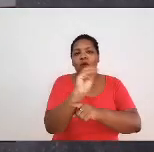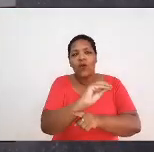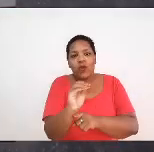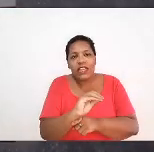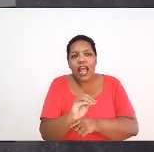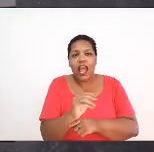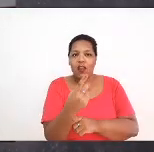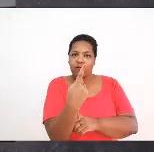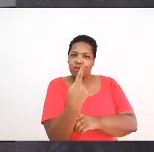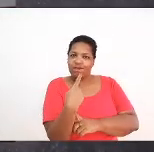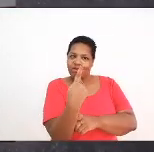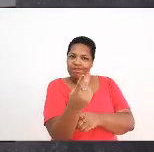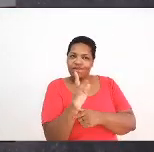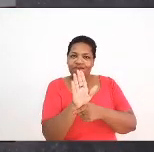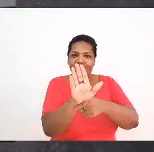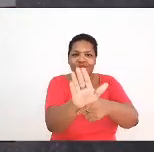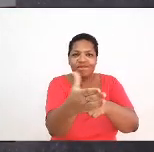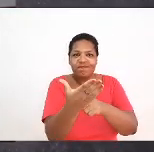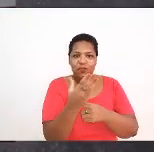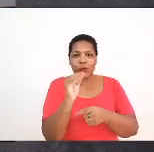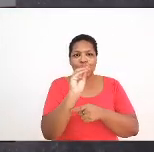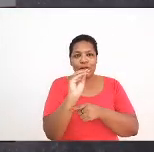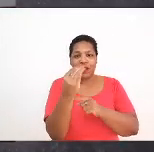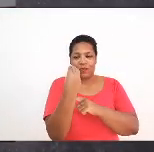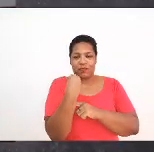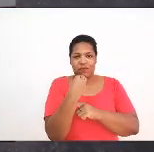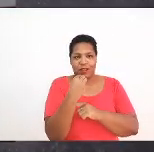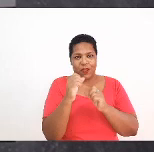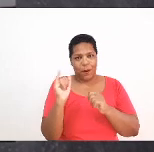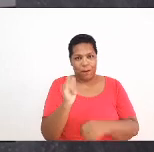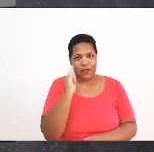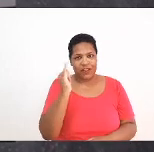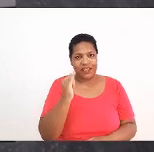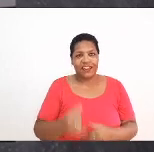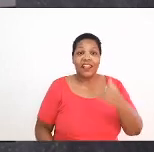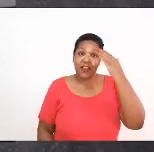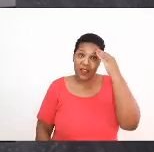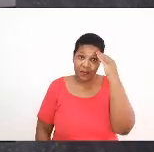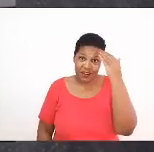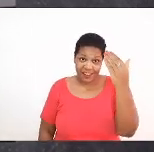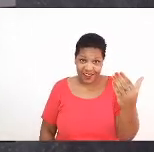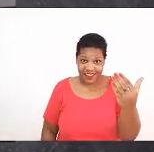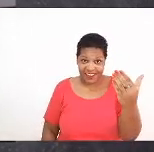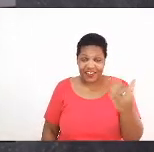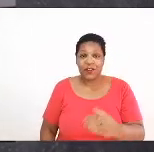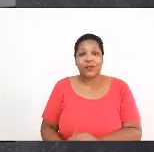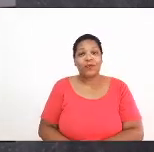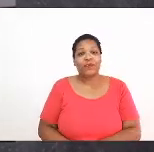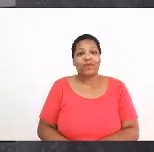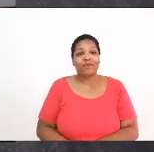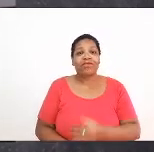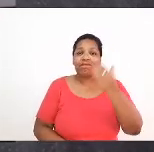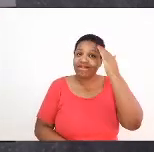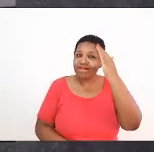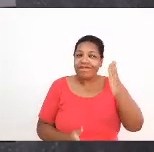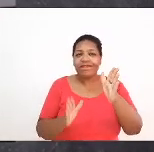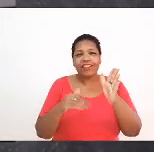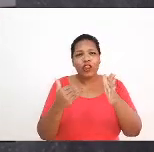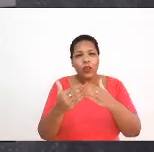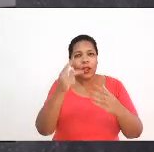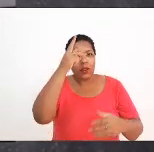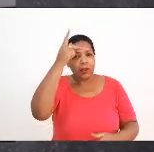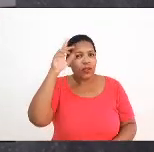também, que é muito importante. Obrigada, obrigada a todos aqui que estão nos ouvindo, Ana